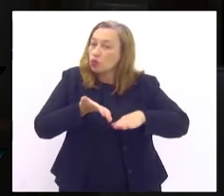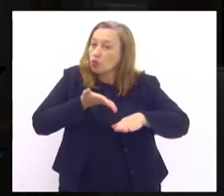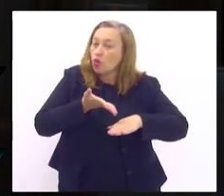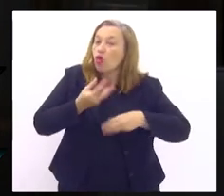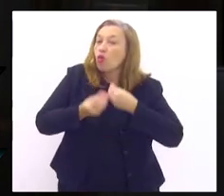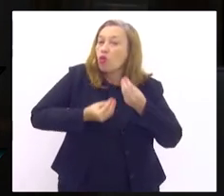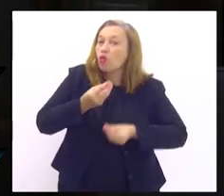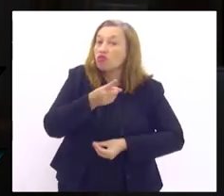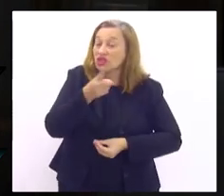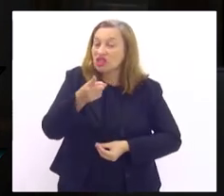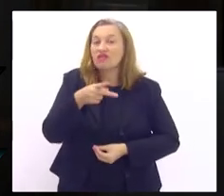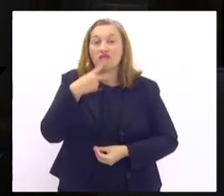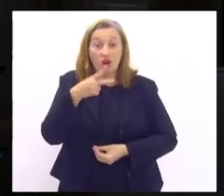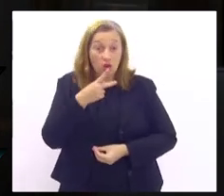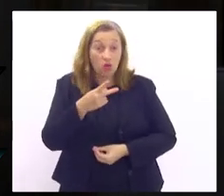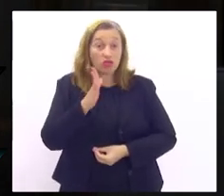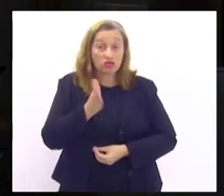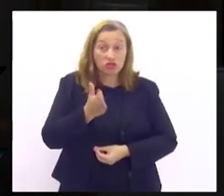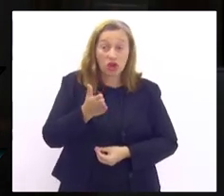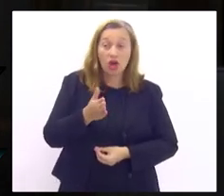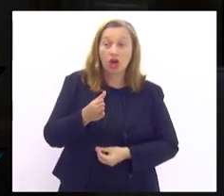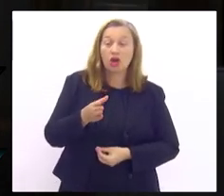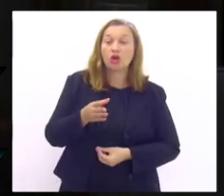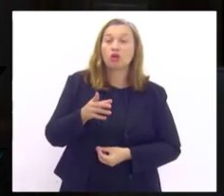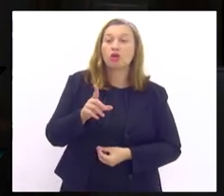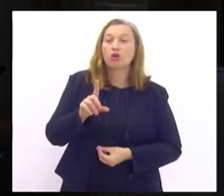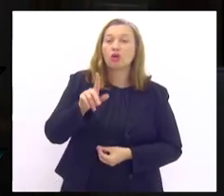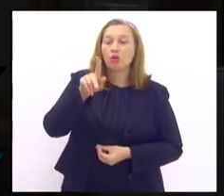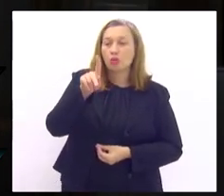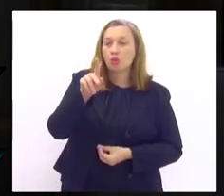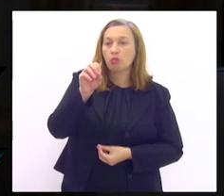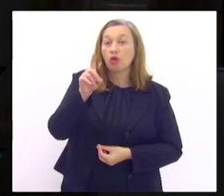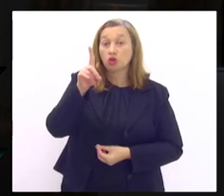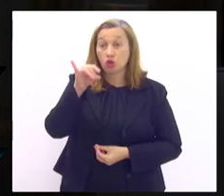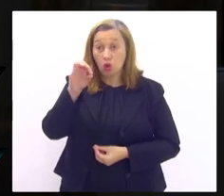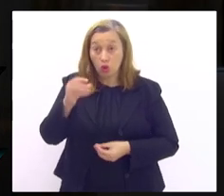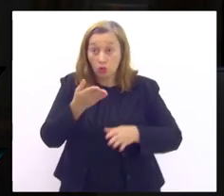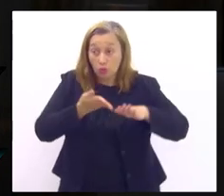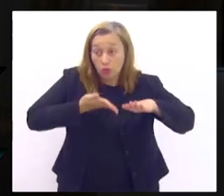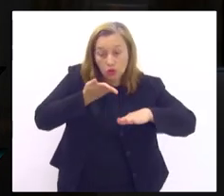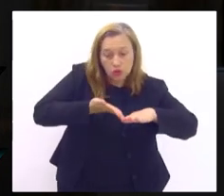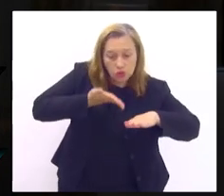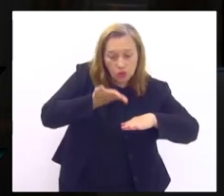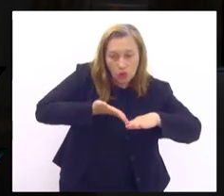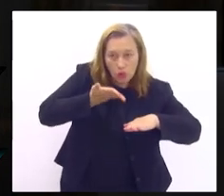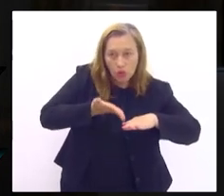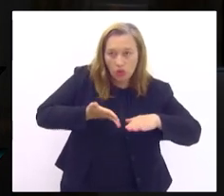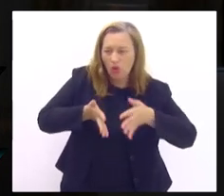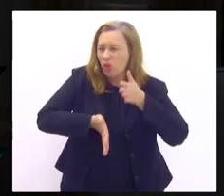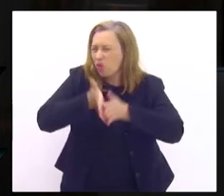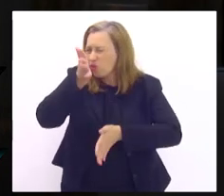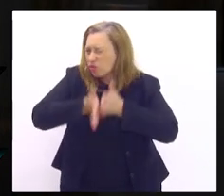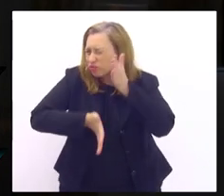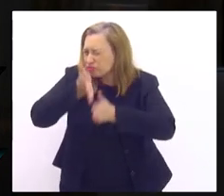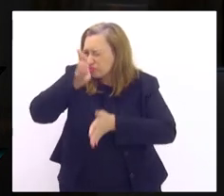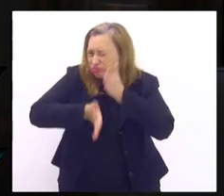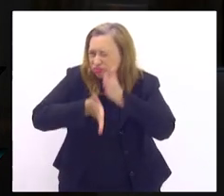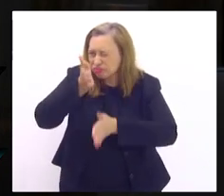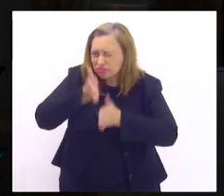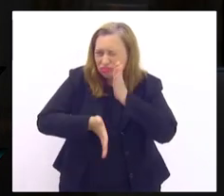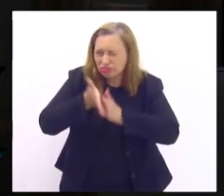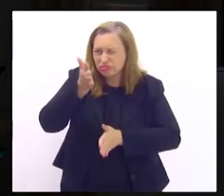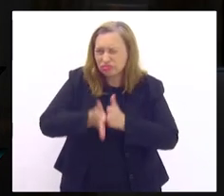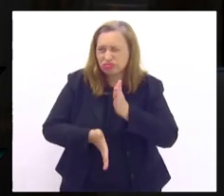você mesmo frisou podólogo Luiz Pedreira é uma confusão que acaba depois sendo onerando